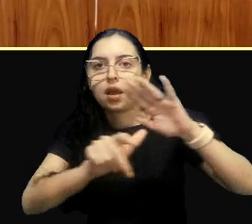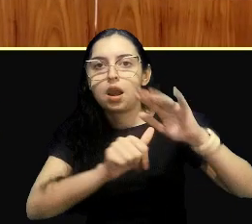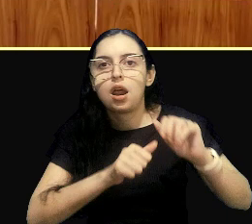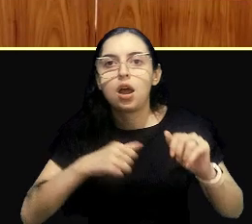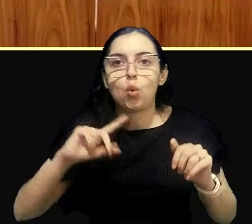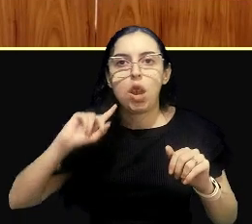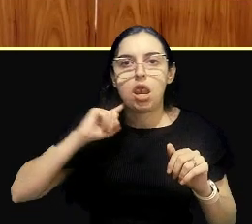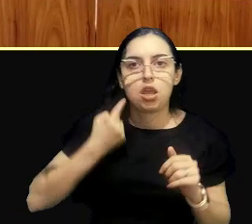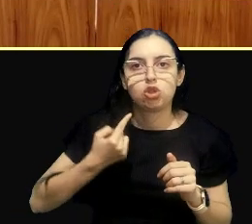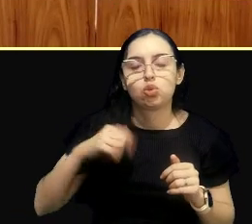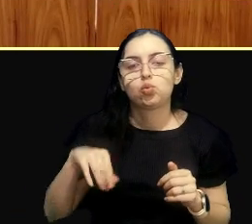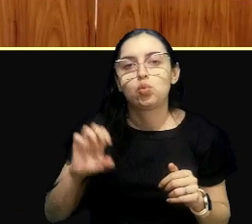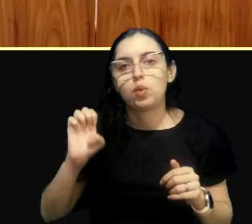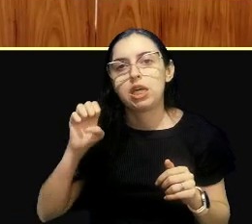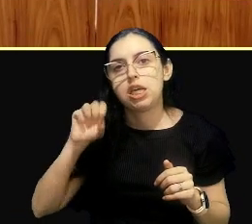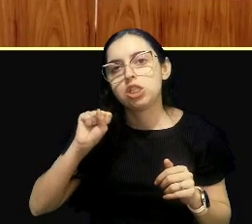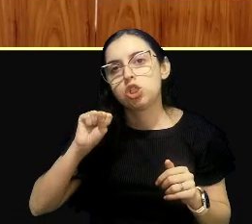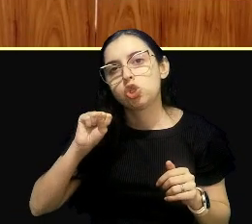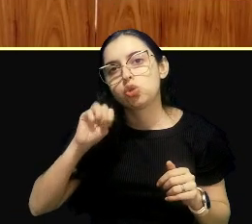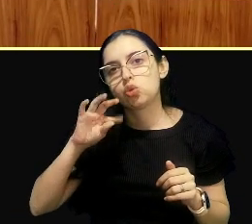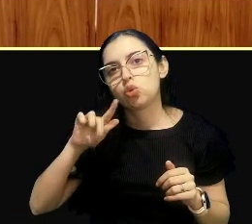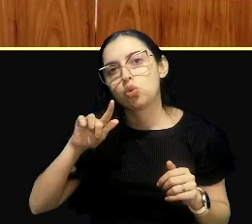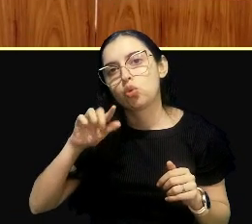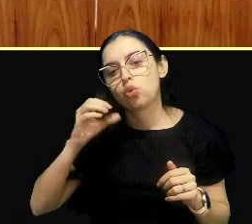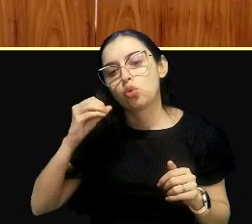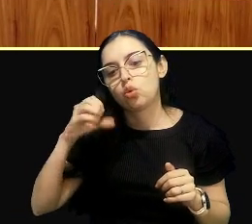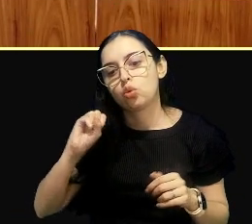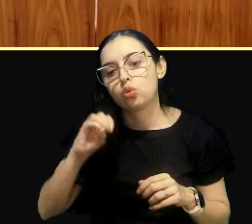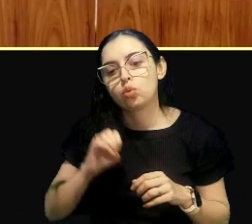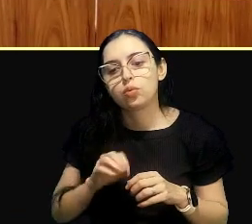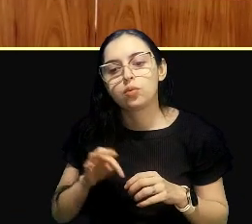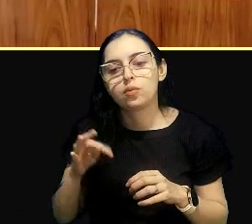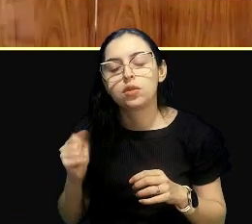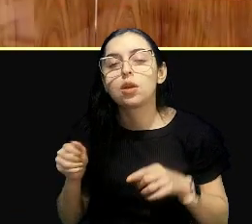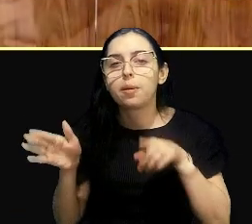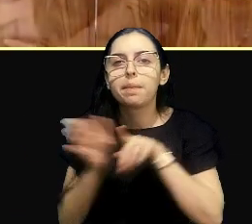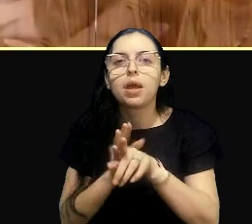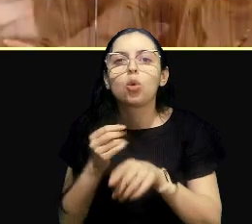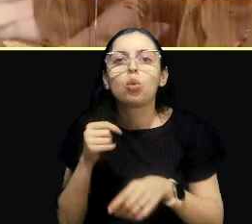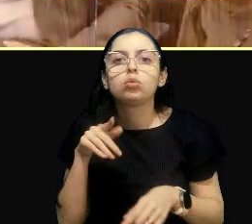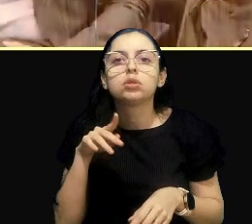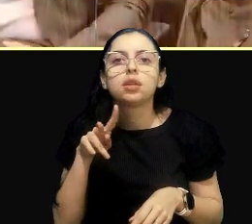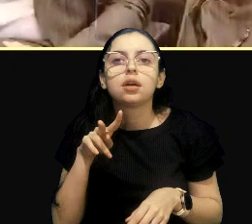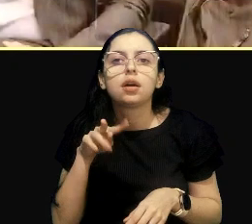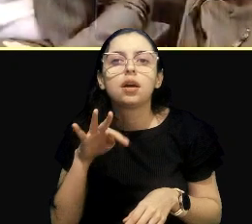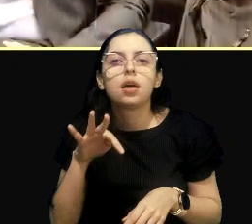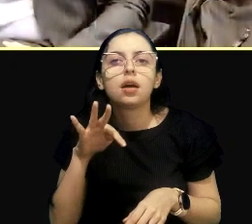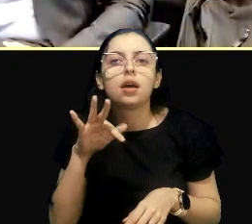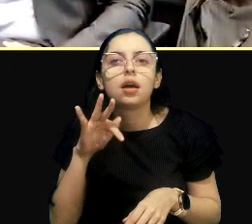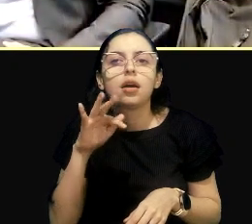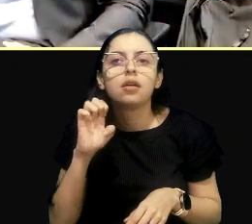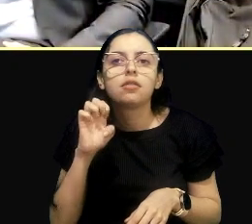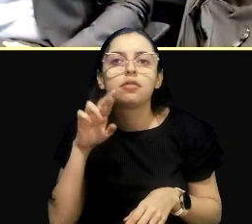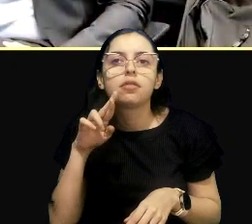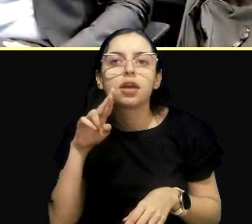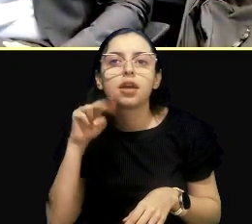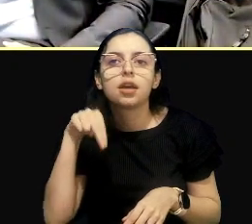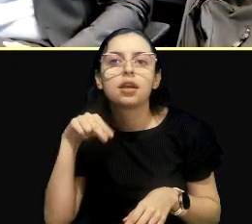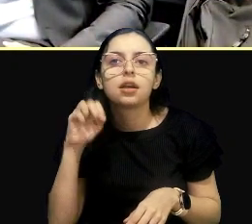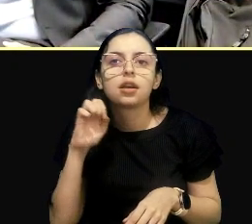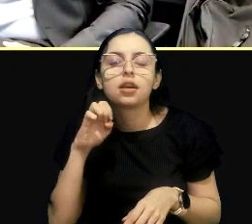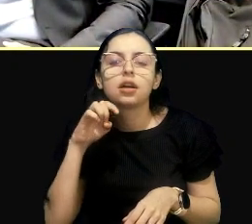desafio é imenso. Tem uma pergunta aqui, é do Fernando, né? Do juiz federal Fernando, que está